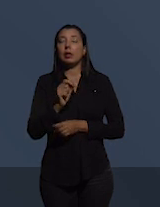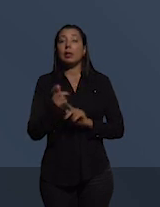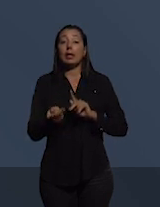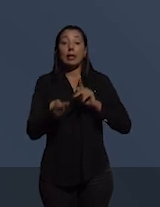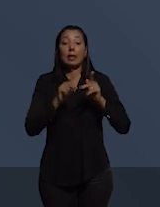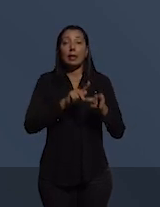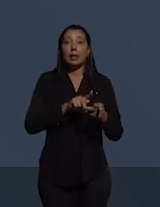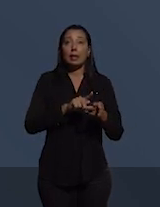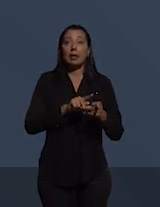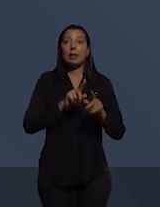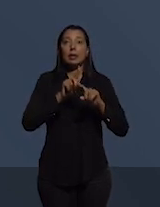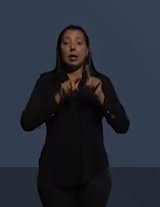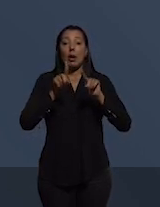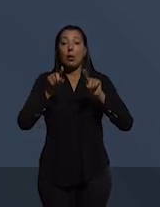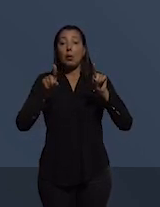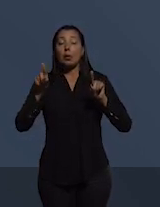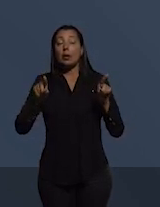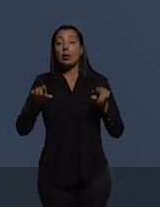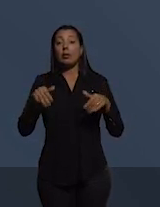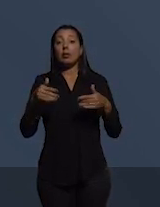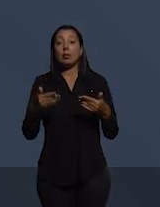ao gráfico ela indica